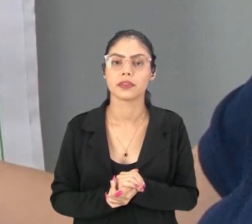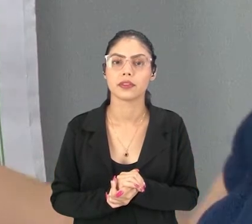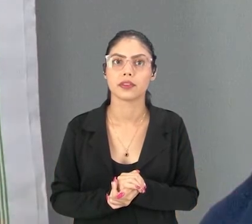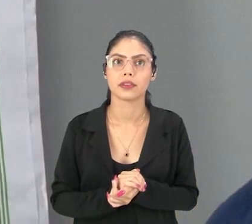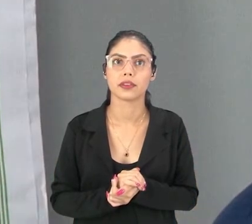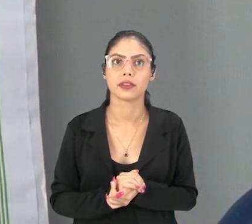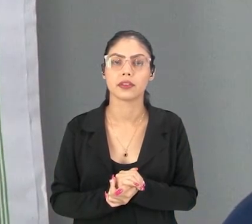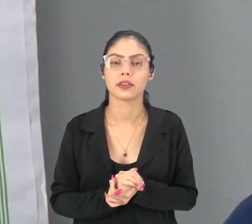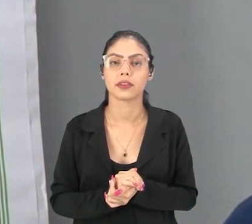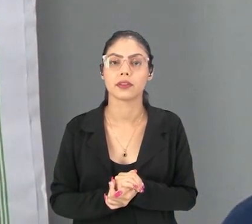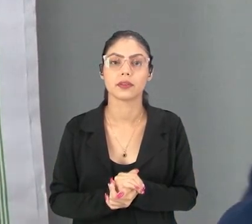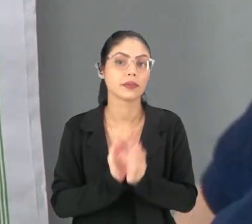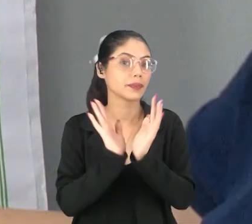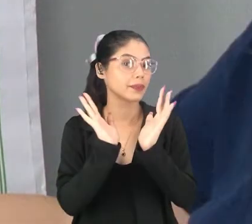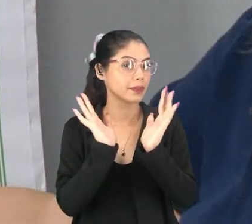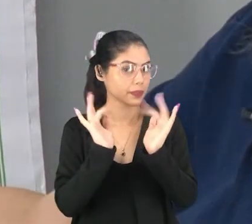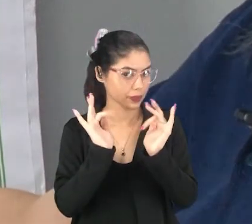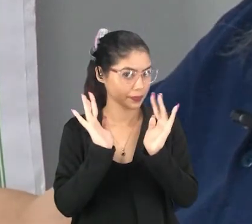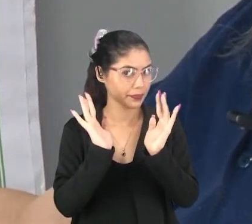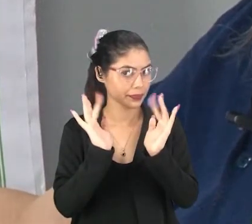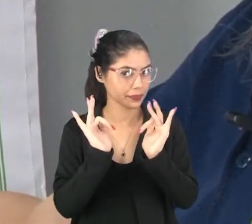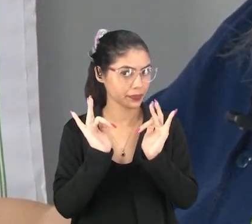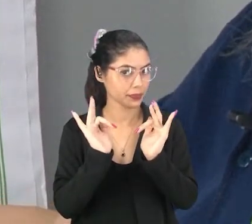Cuidado vai rimar com